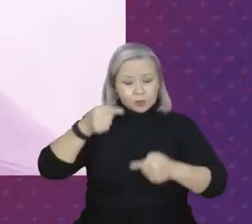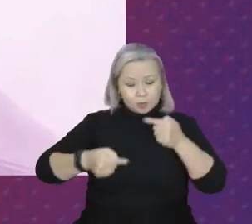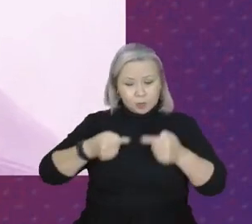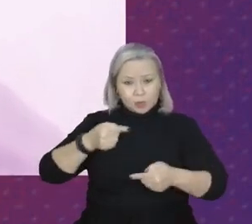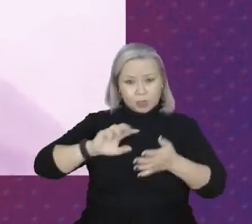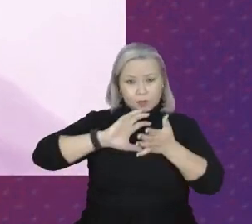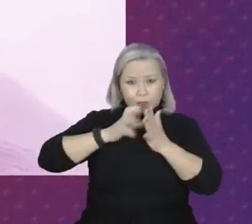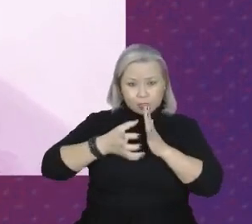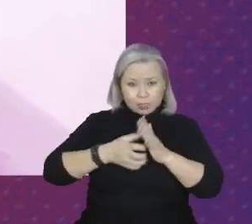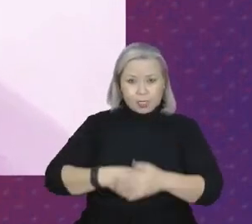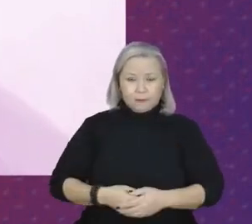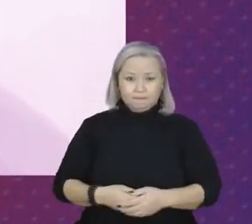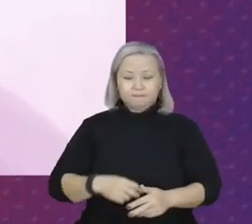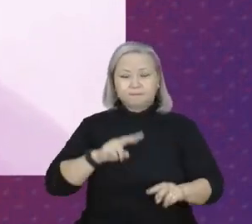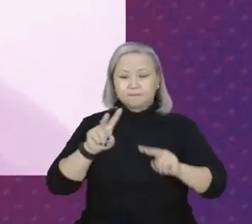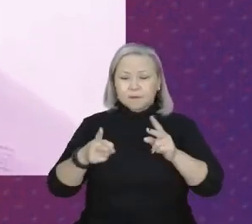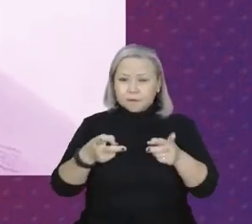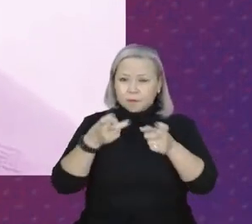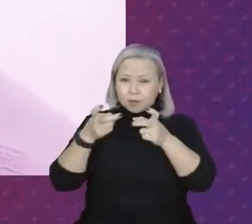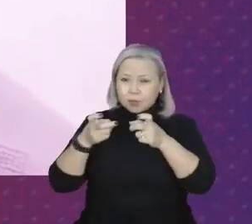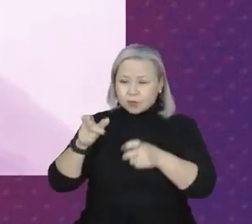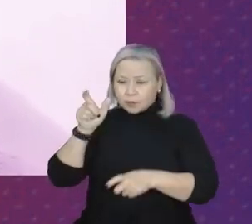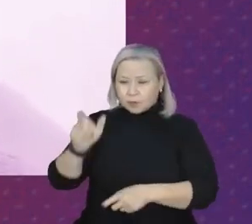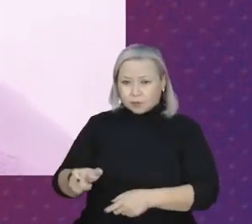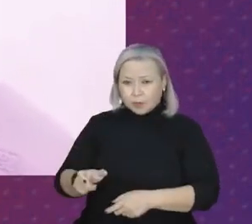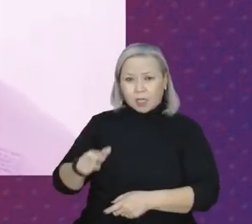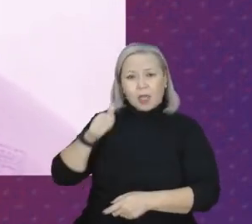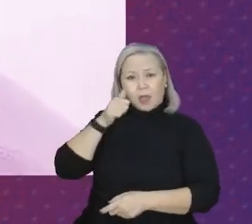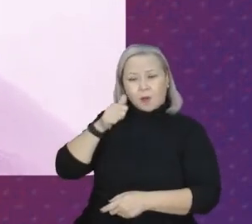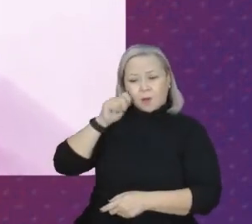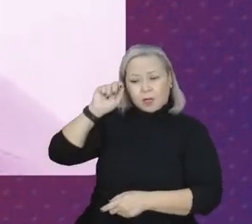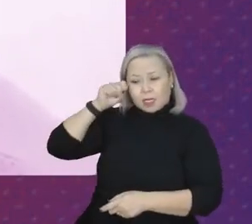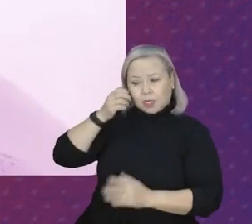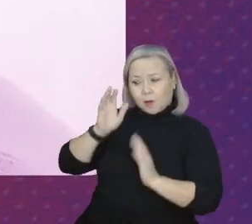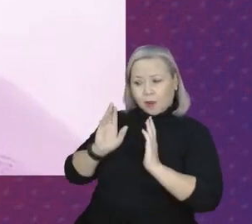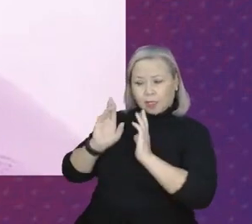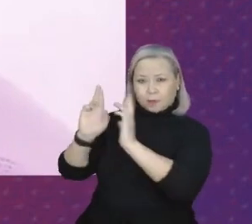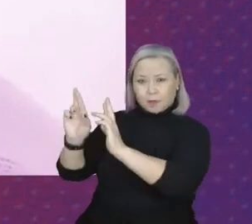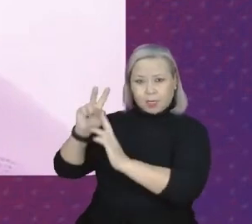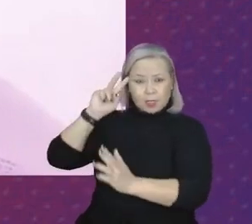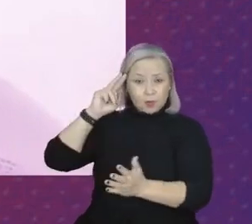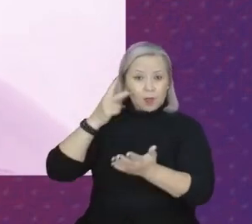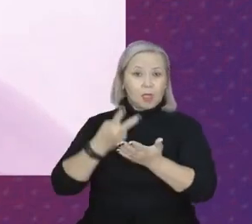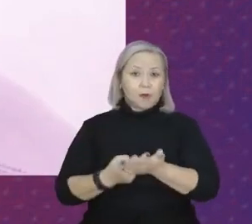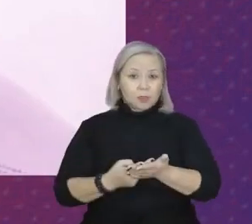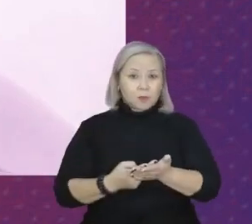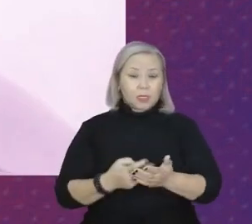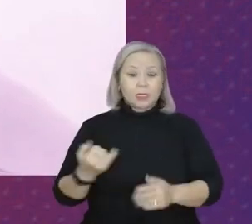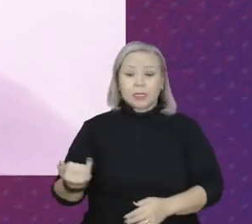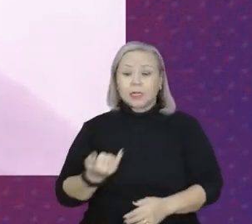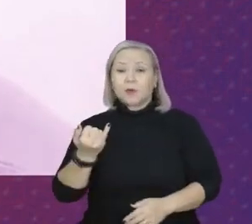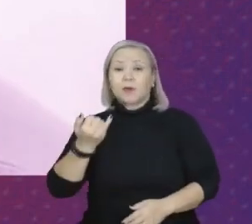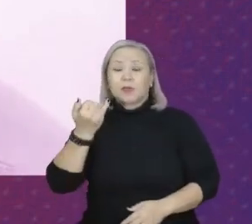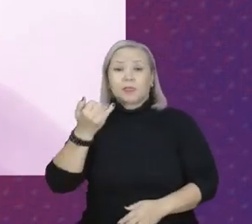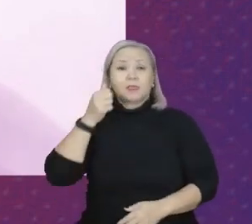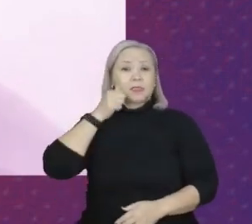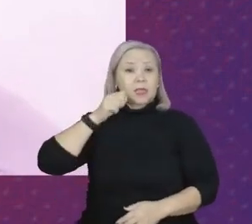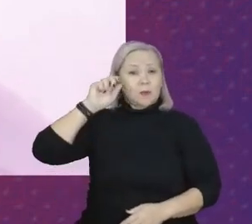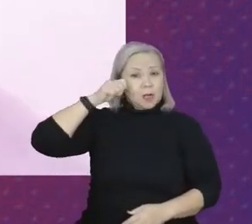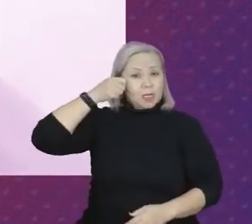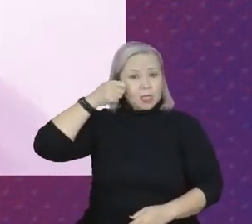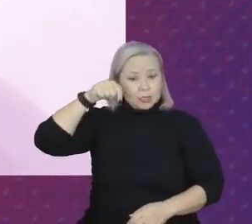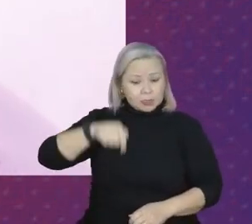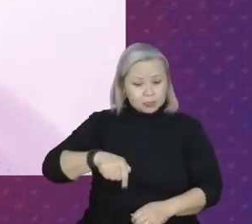partidário. A visibilidade, o respeito e o reconhecimento da importância da mulher negra